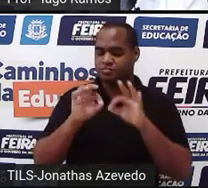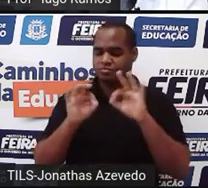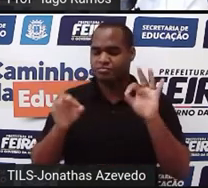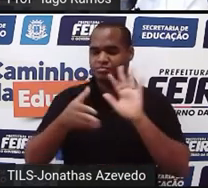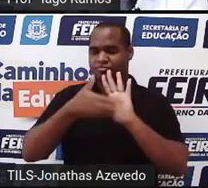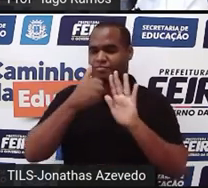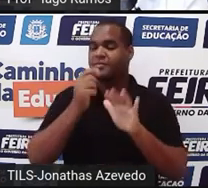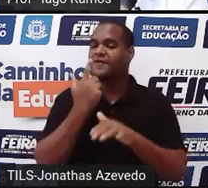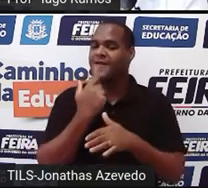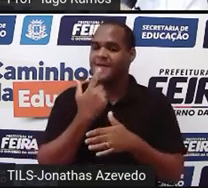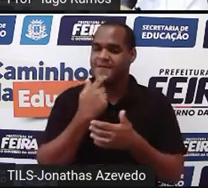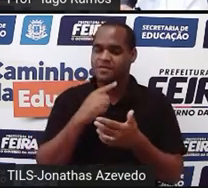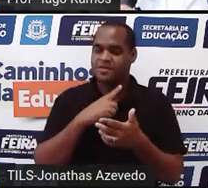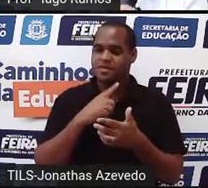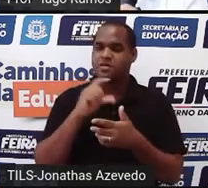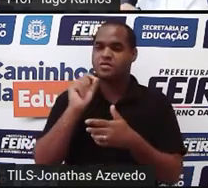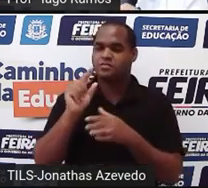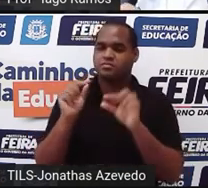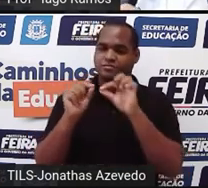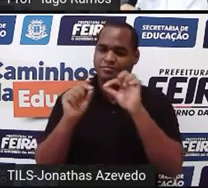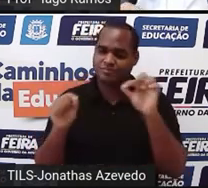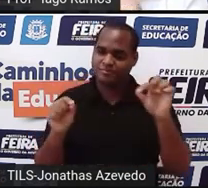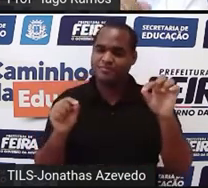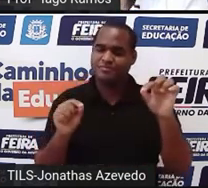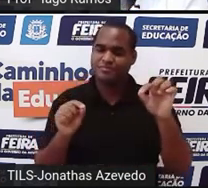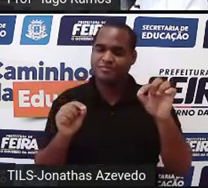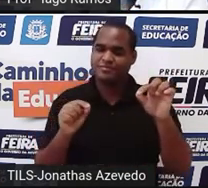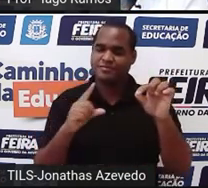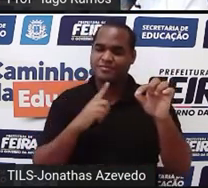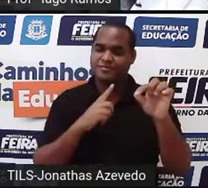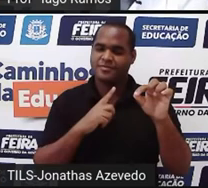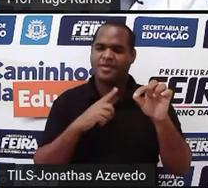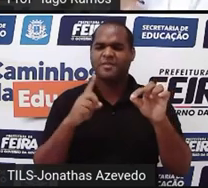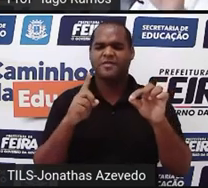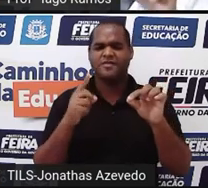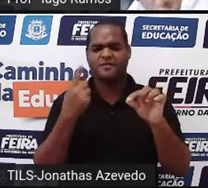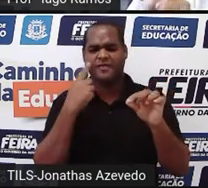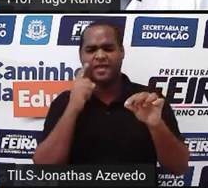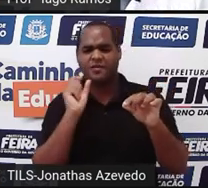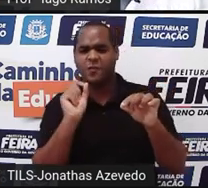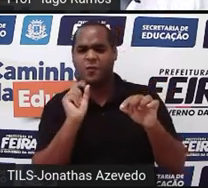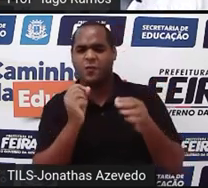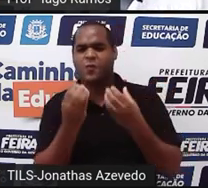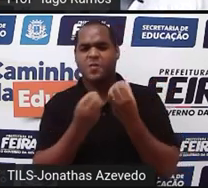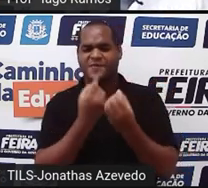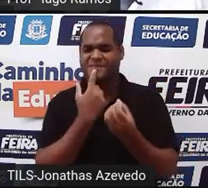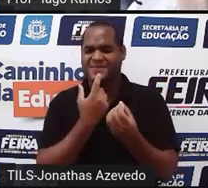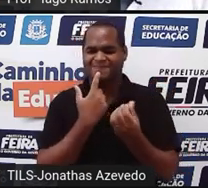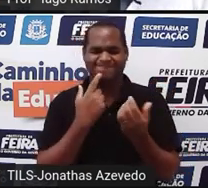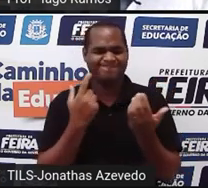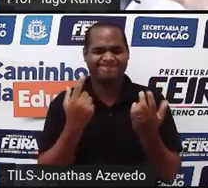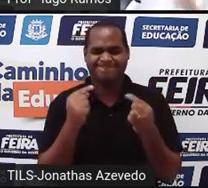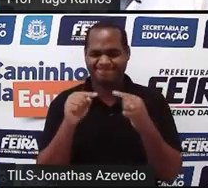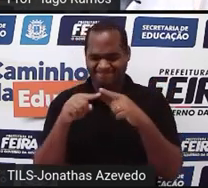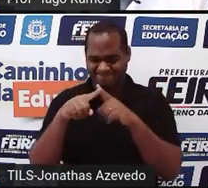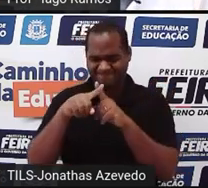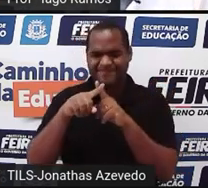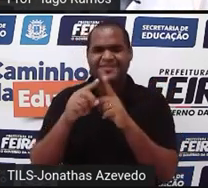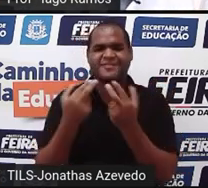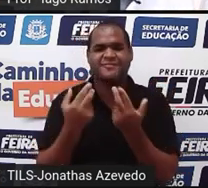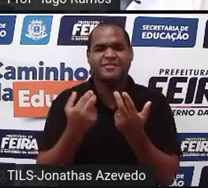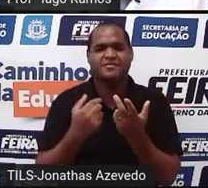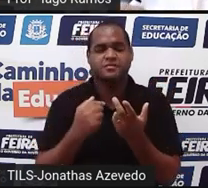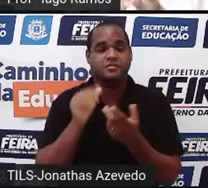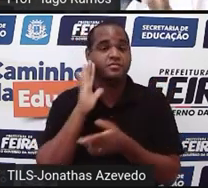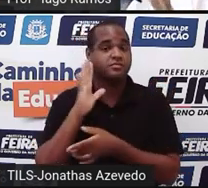vermelha. Eu boto a reta azul de novo. Como é que a reta azul está na vermelha? É isso que você tem que pensar.